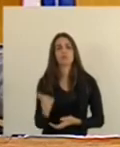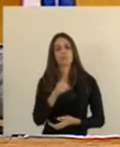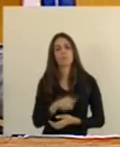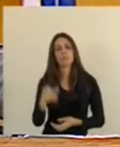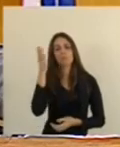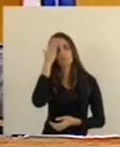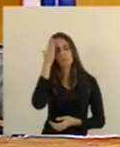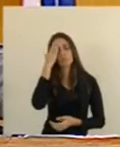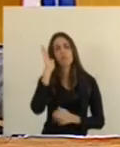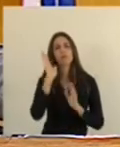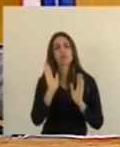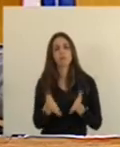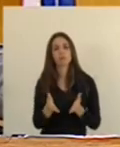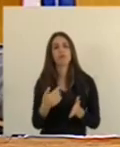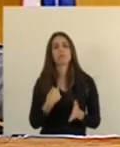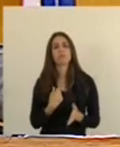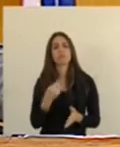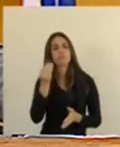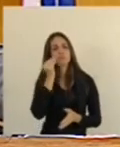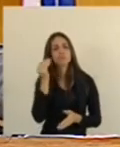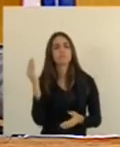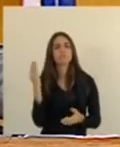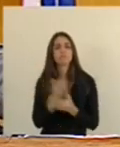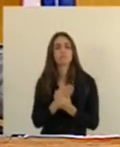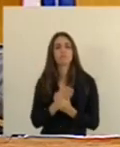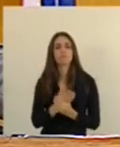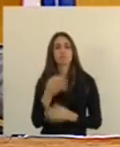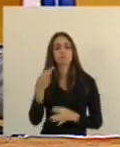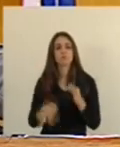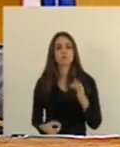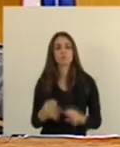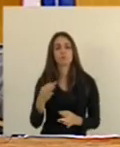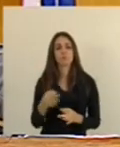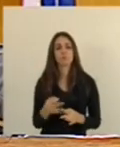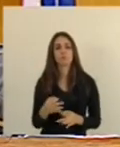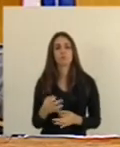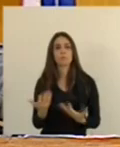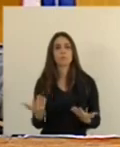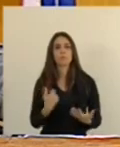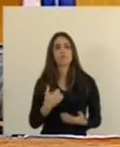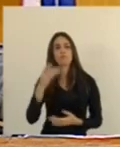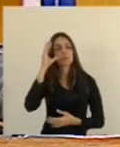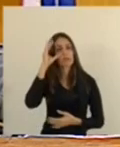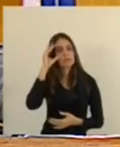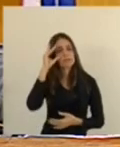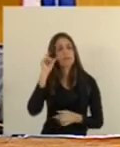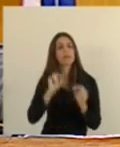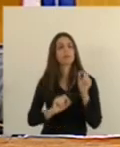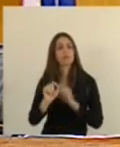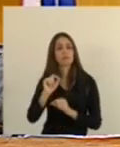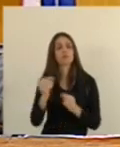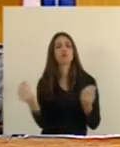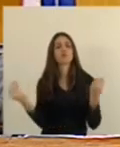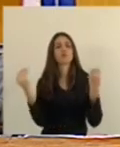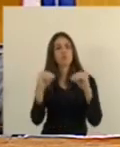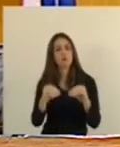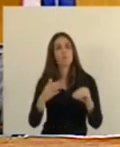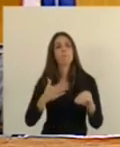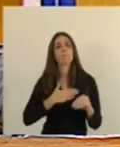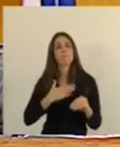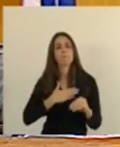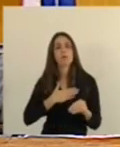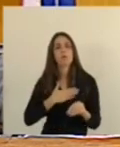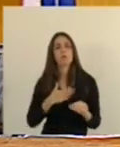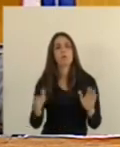estamos Procurando O caminho Da justiça Para que No caso O Instagram Ponha de volta No meu